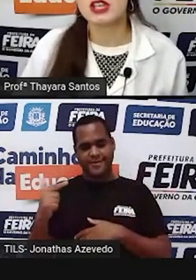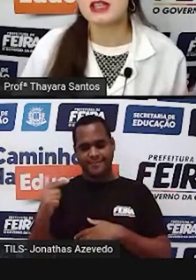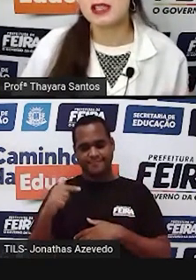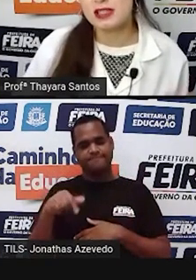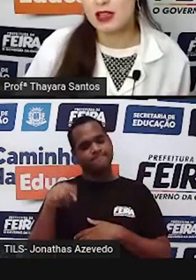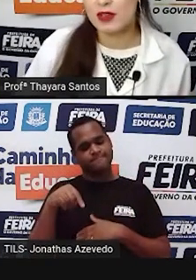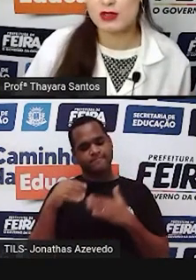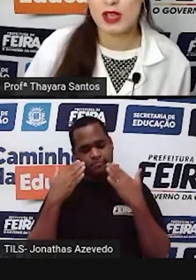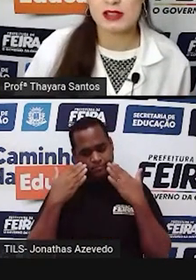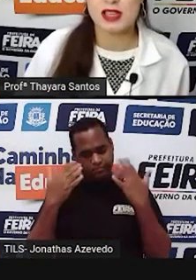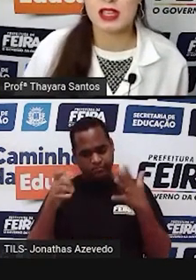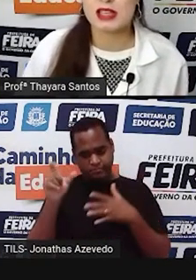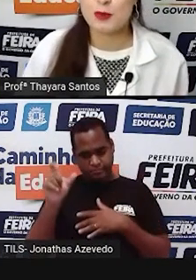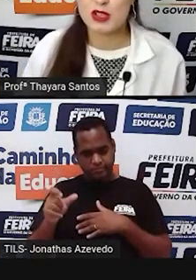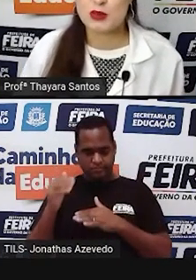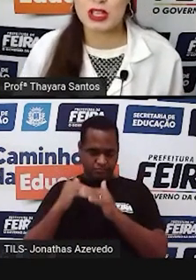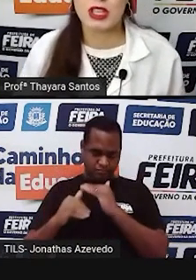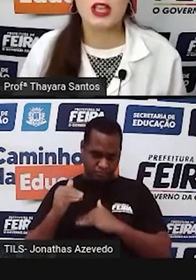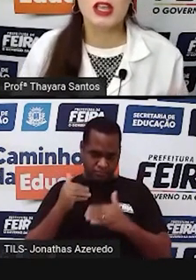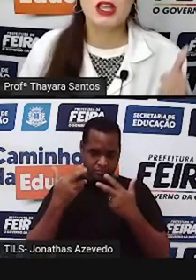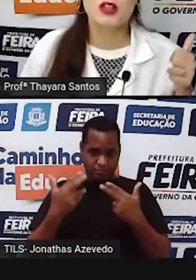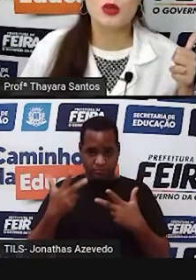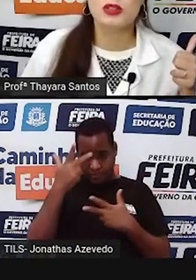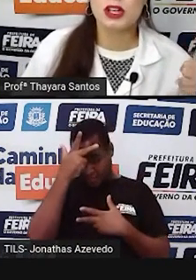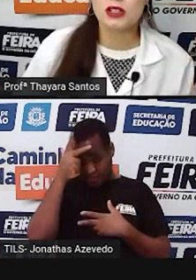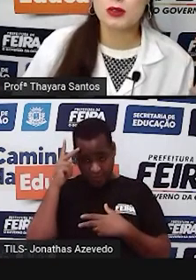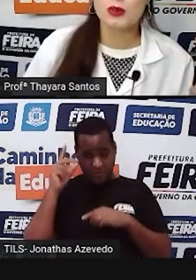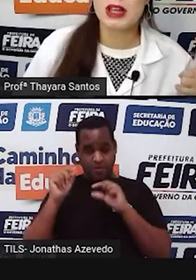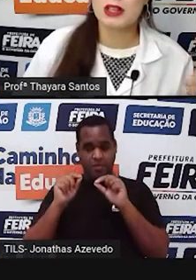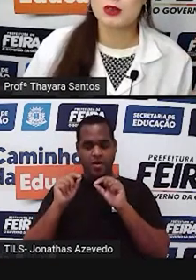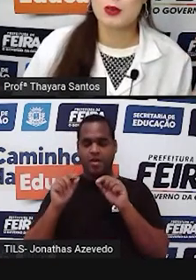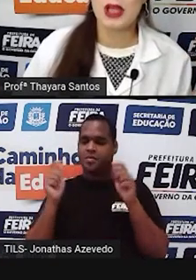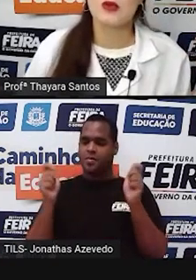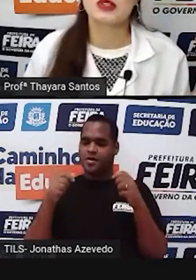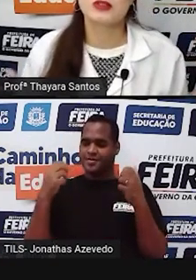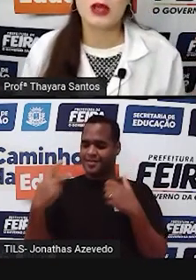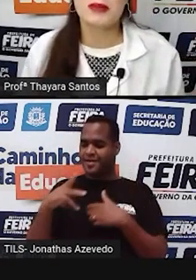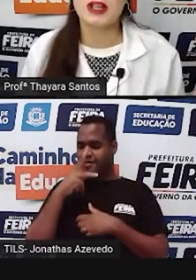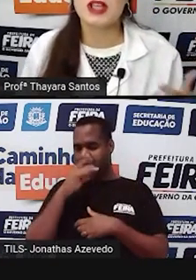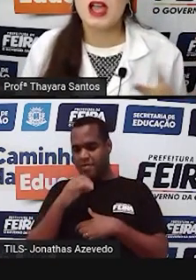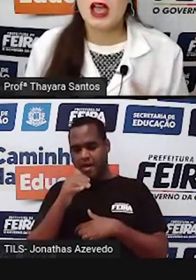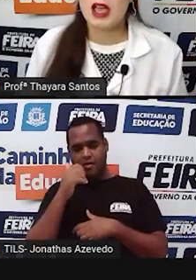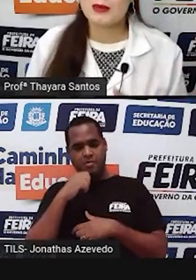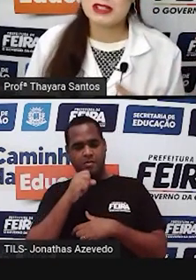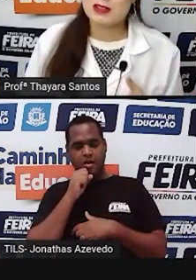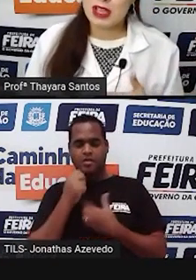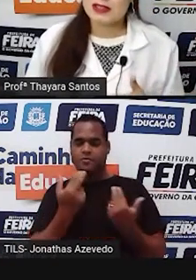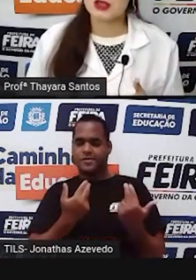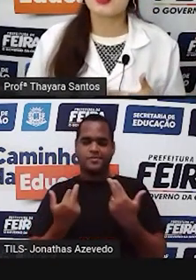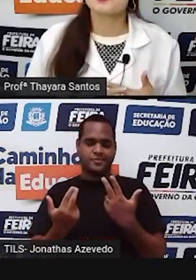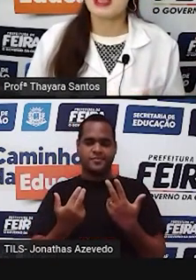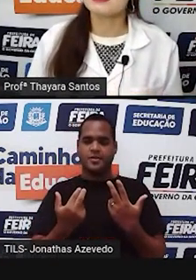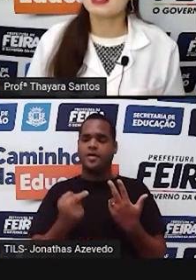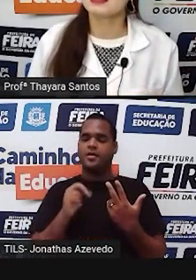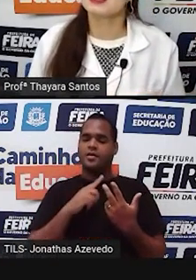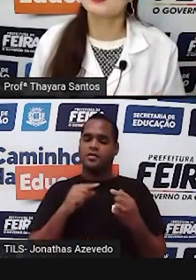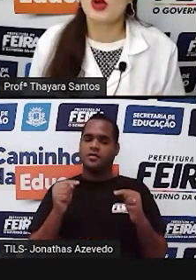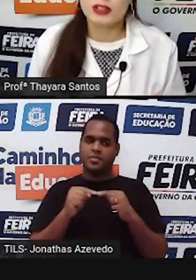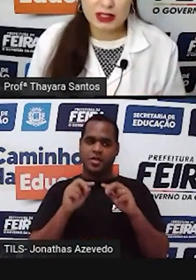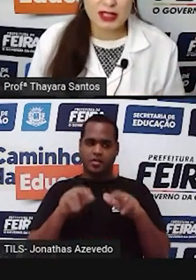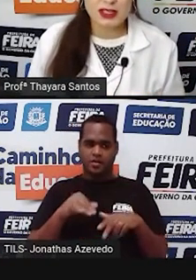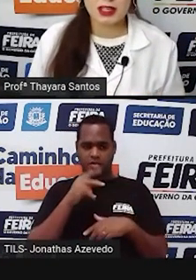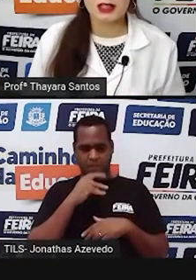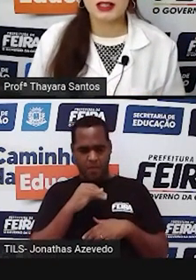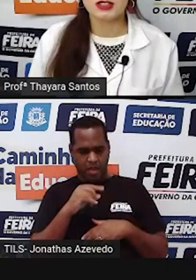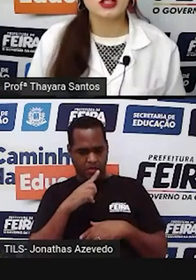característica recessiva. Isso quer dizer que essa pessoa aqui herdou tanto o alelo do pai quanto da mãe. Ah, mas isso quer dizer que os pais dela não